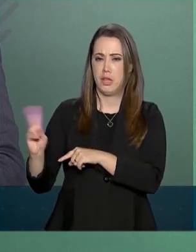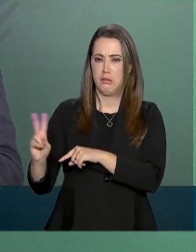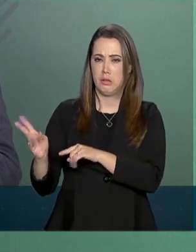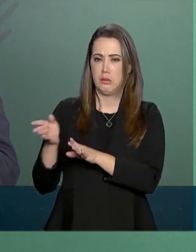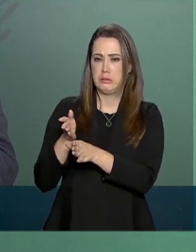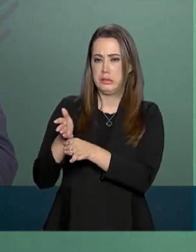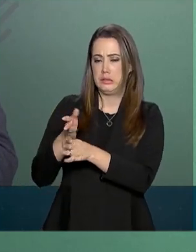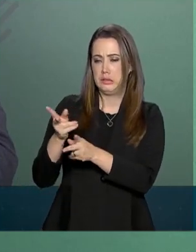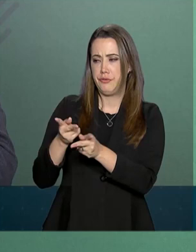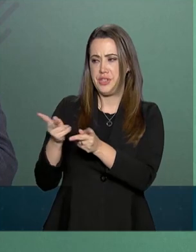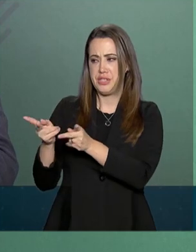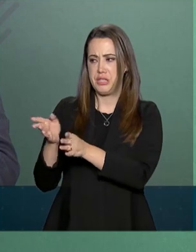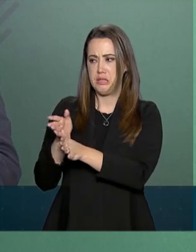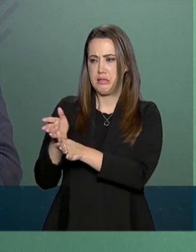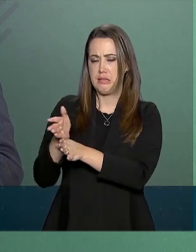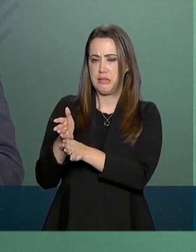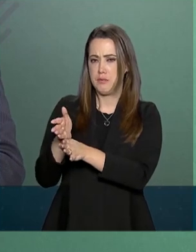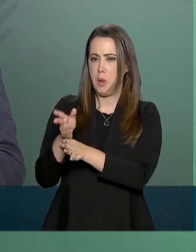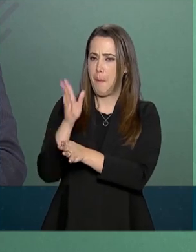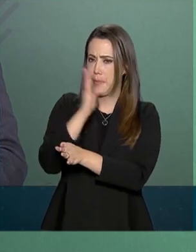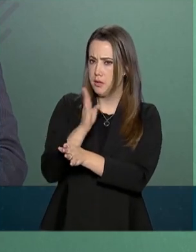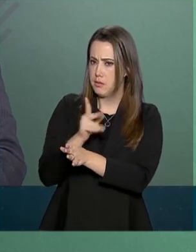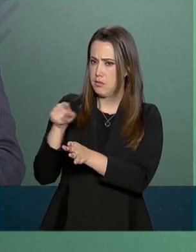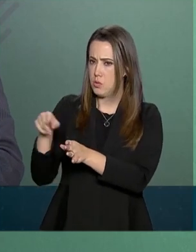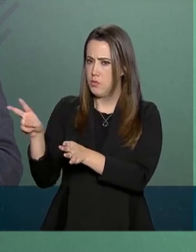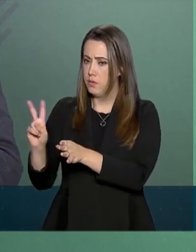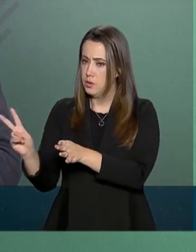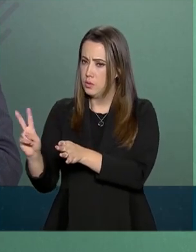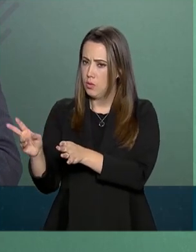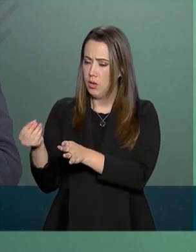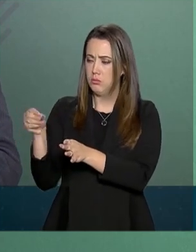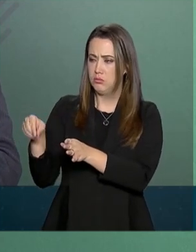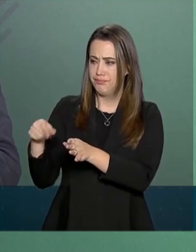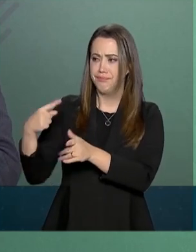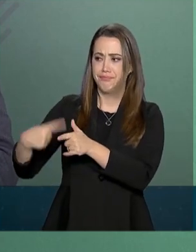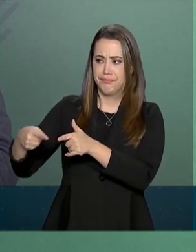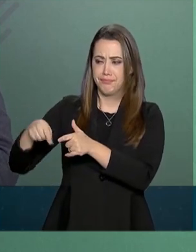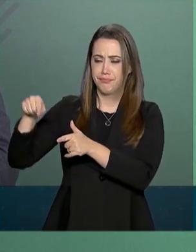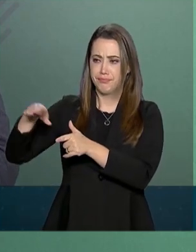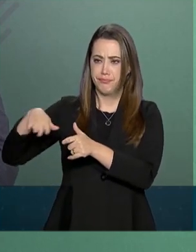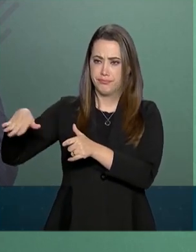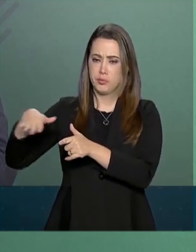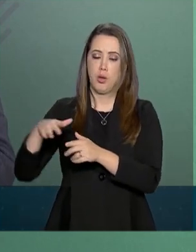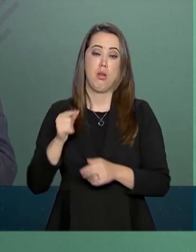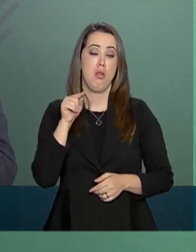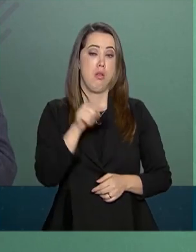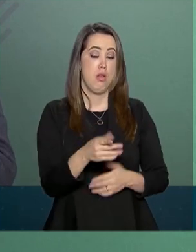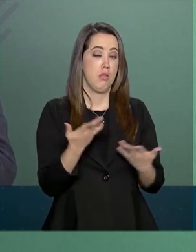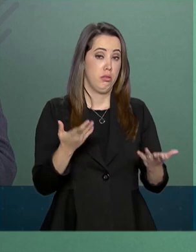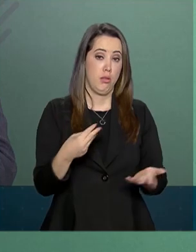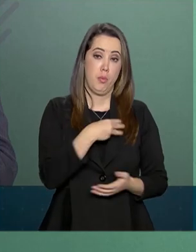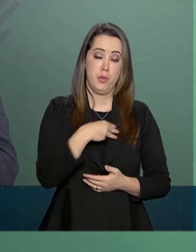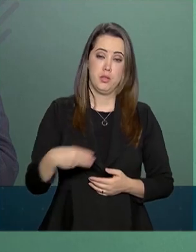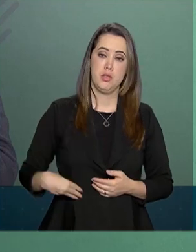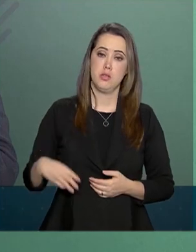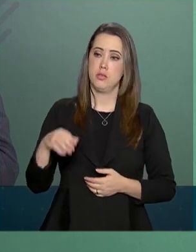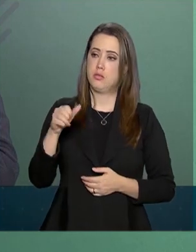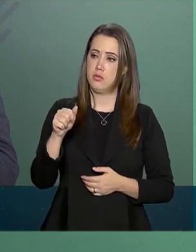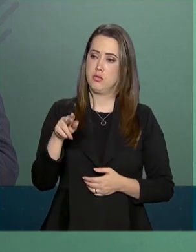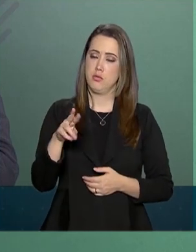Venezuela. Nesse sentido, os ministros Augusto Heleno, Onyx Lorenzoni,